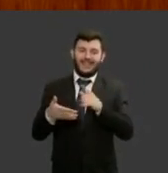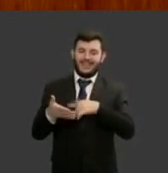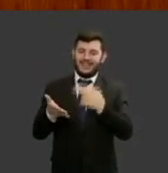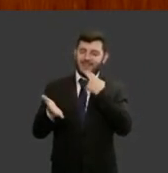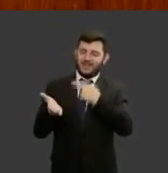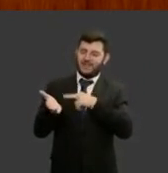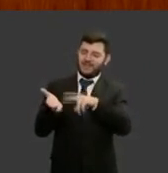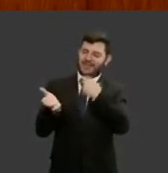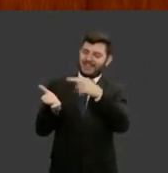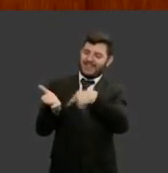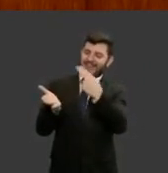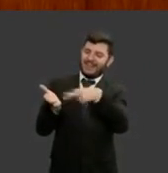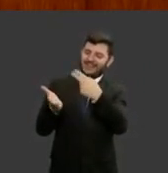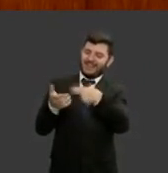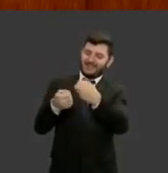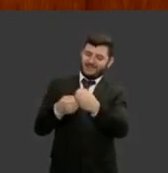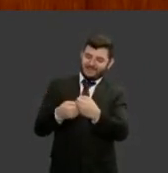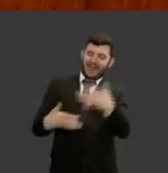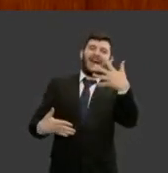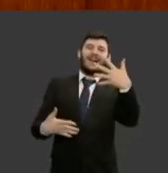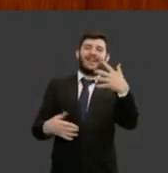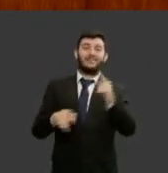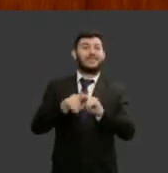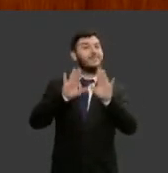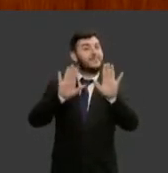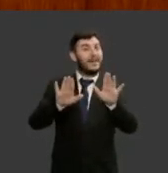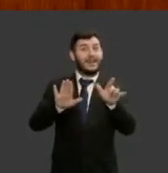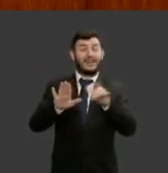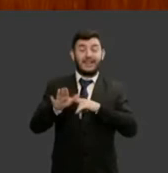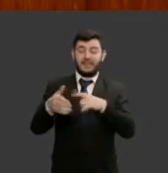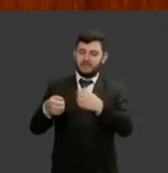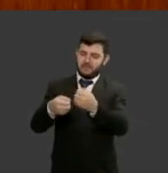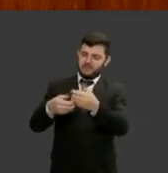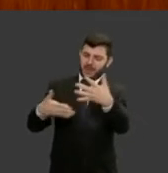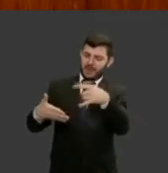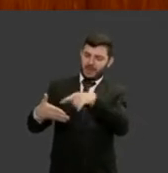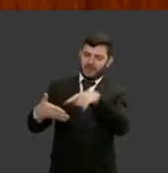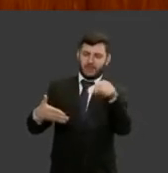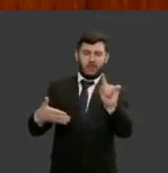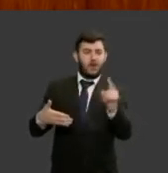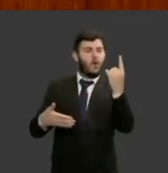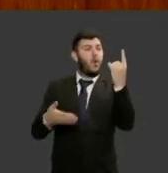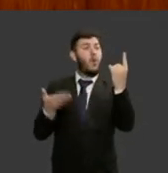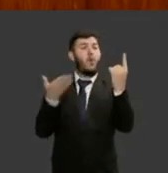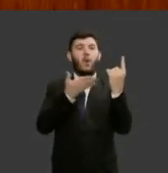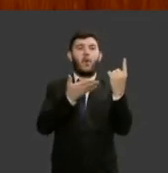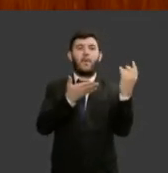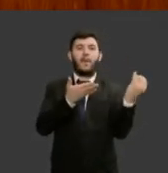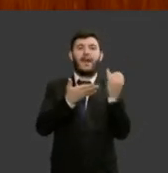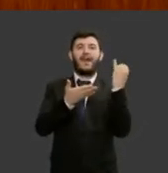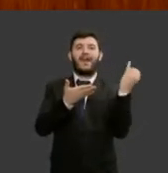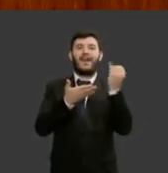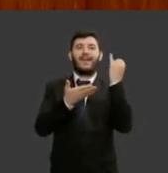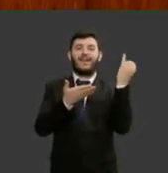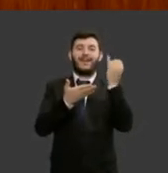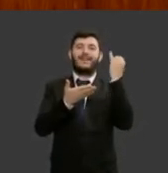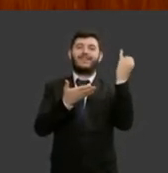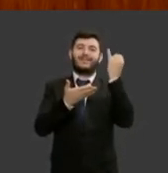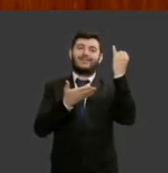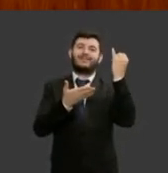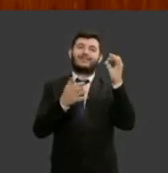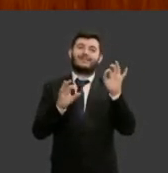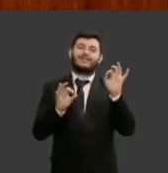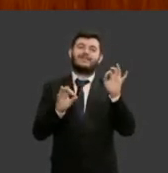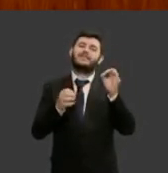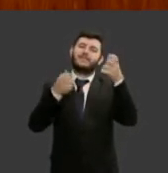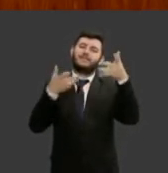recebi mas tem uma que achei muito importante e que diz